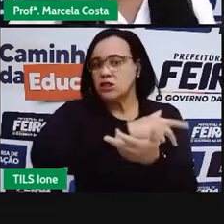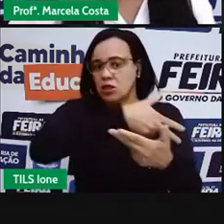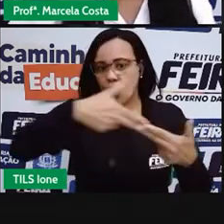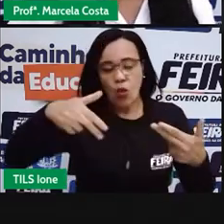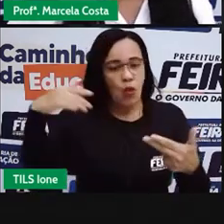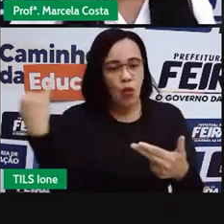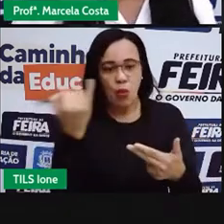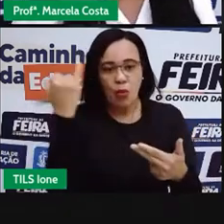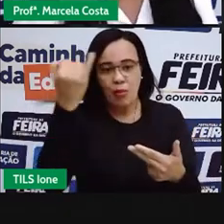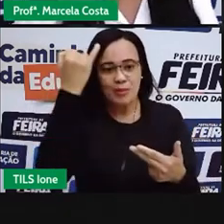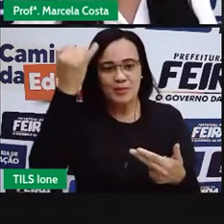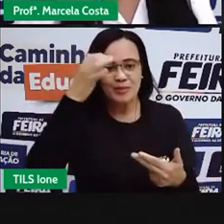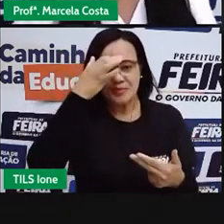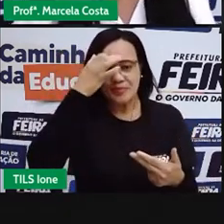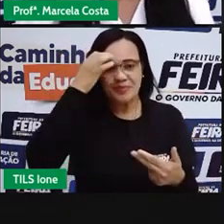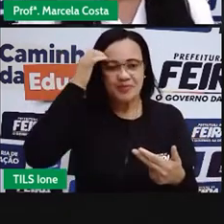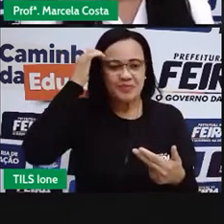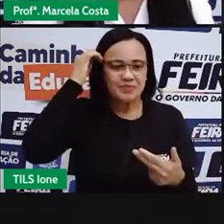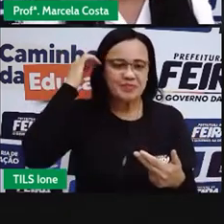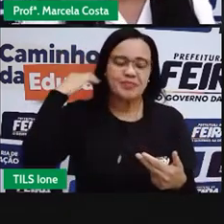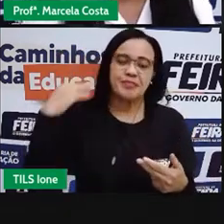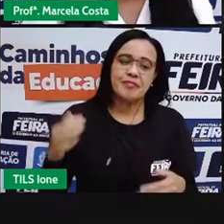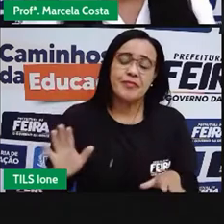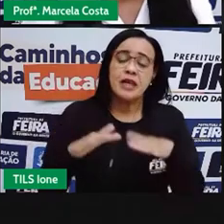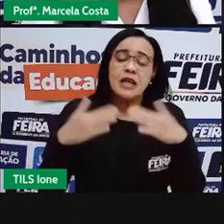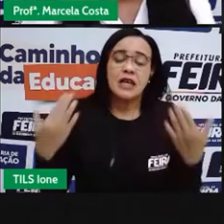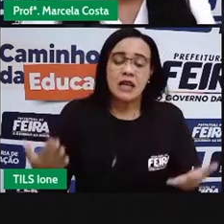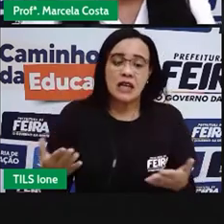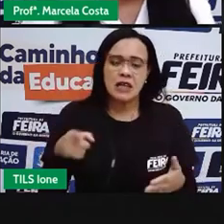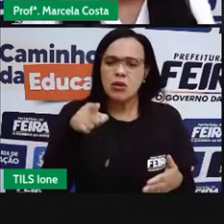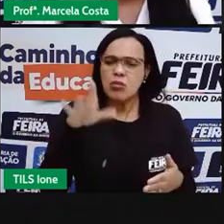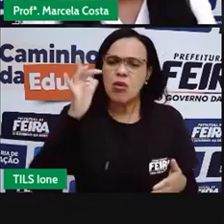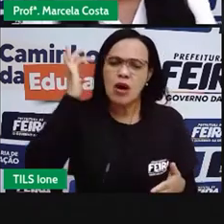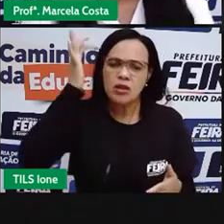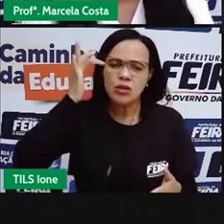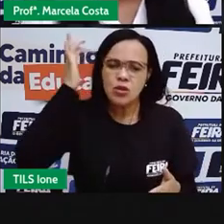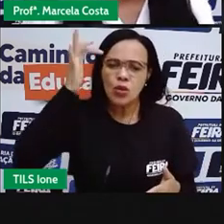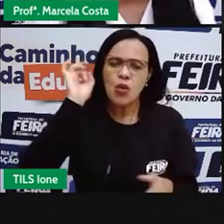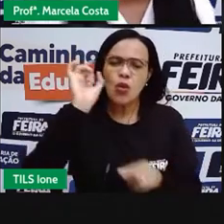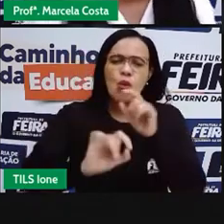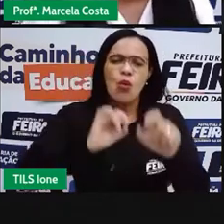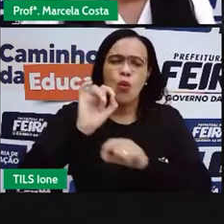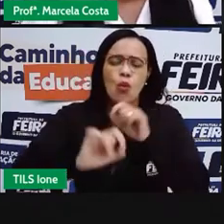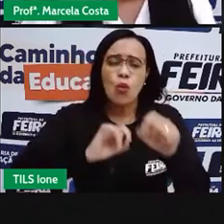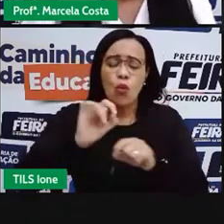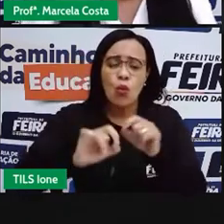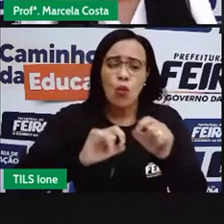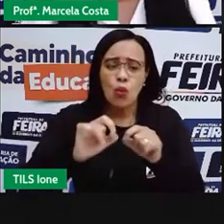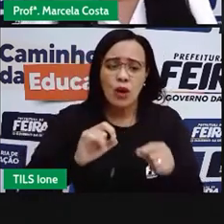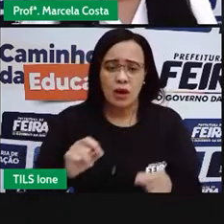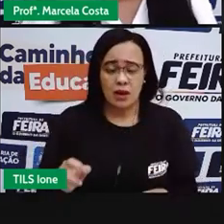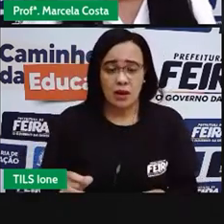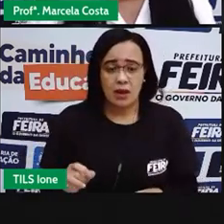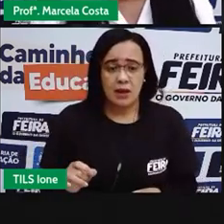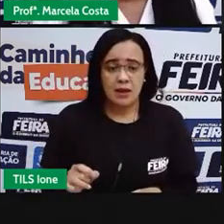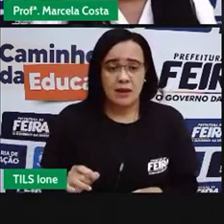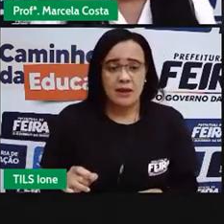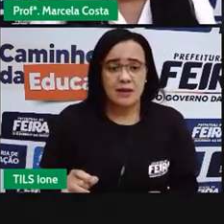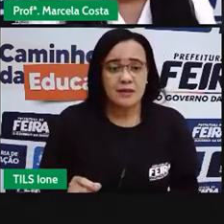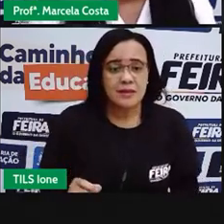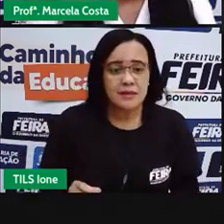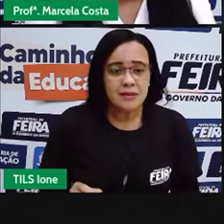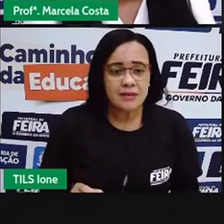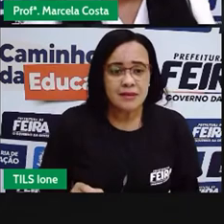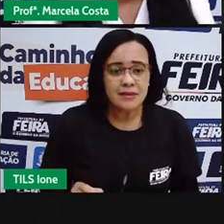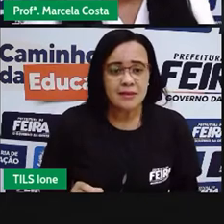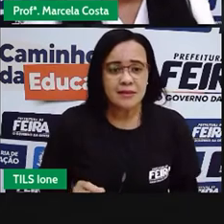E aí, o que vocês acharam? O que é que pode ter preparado ali a